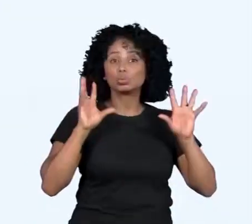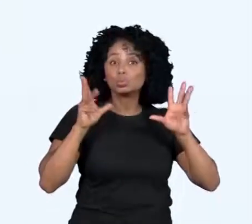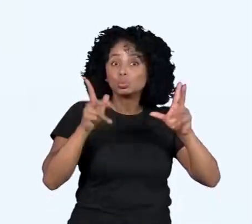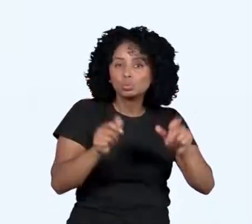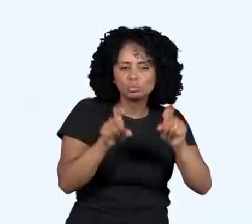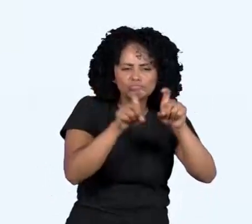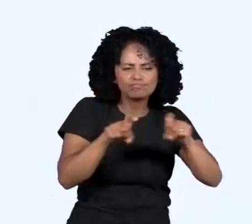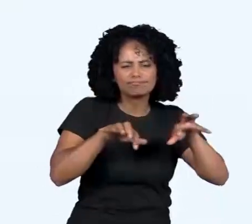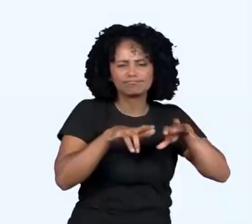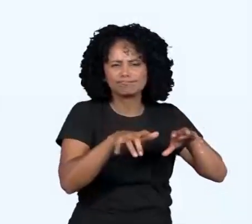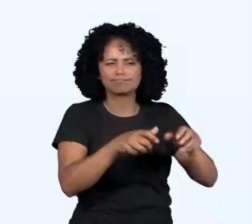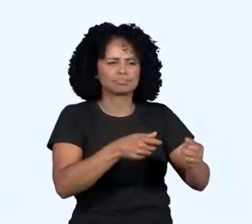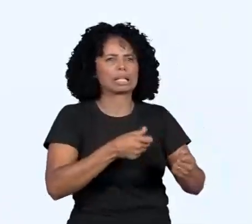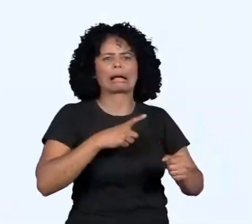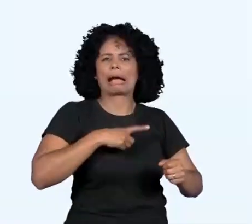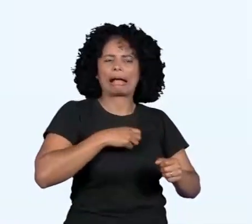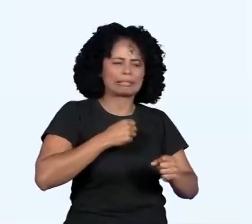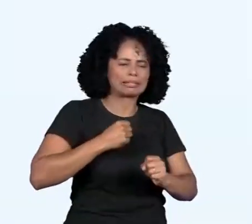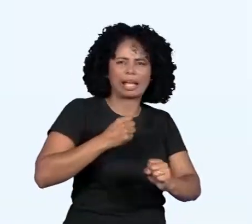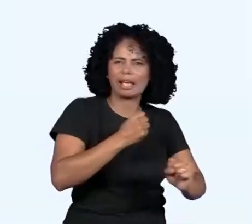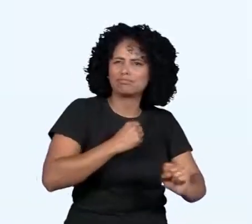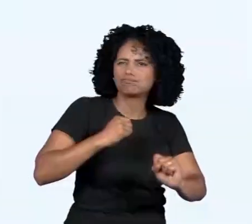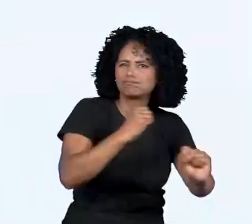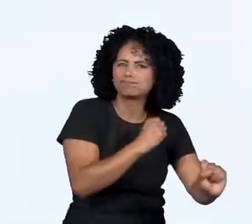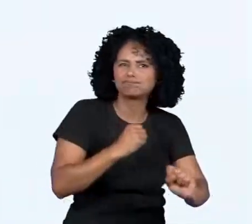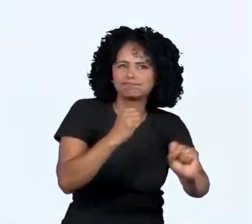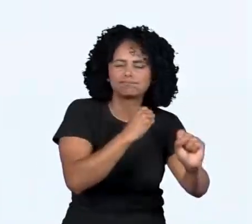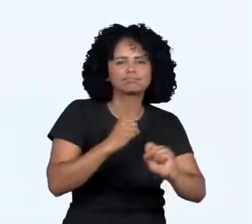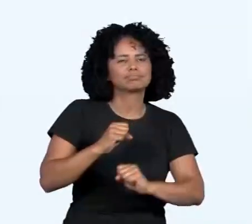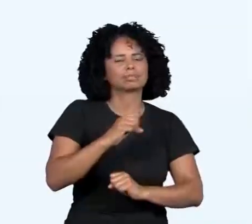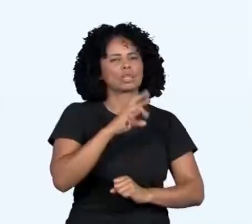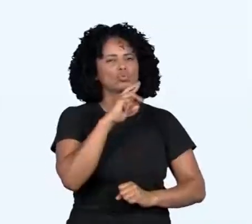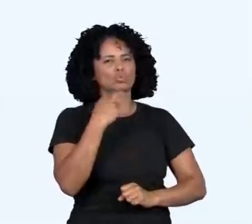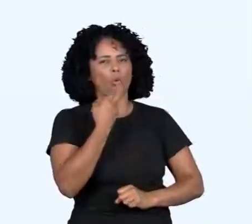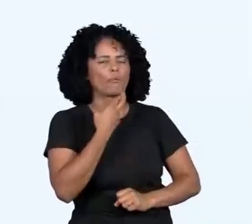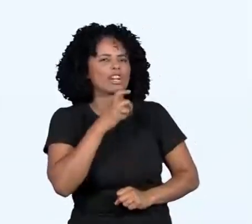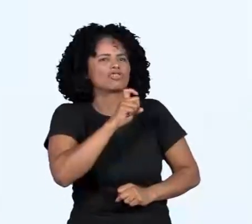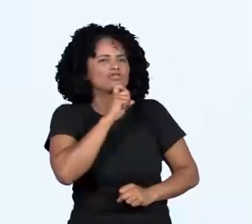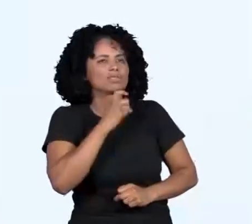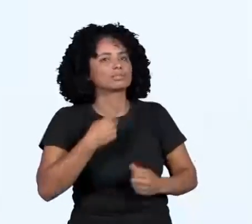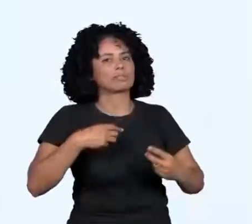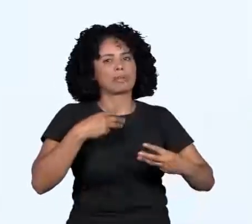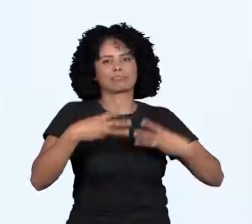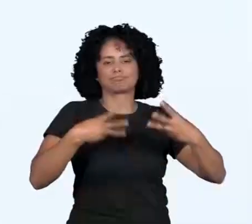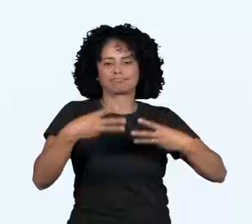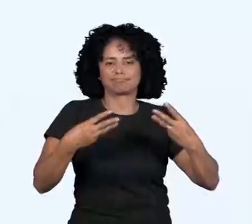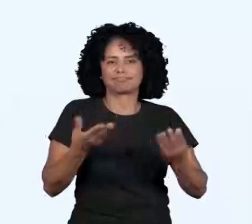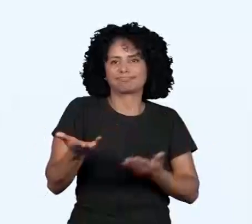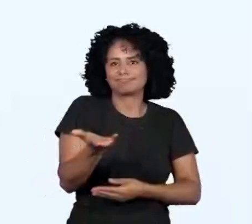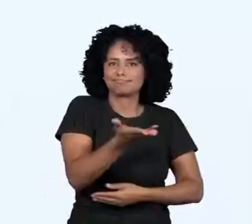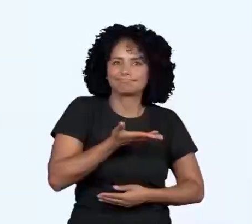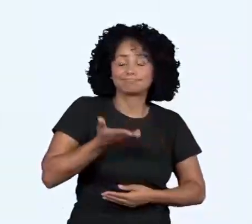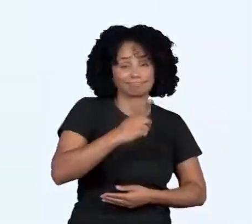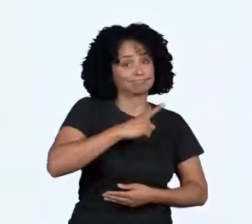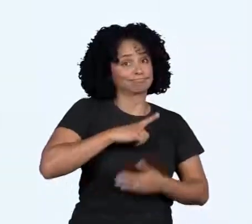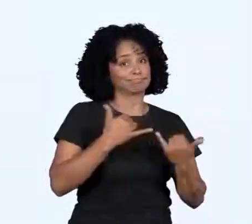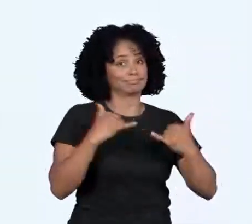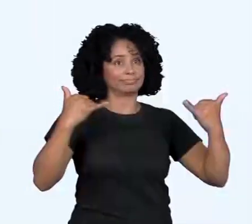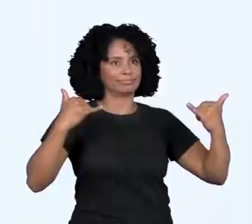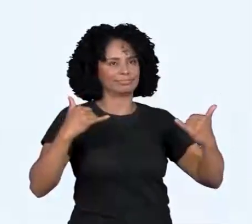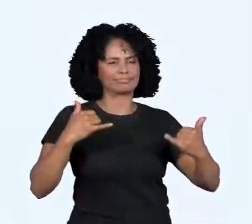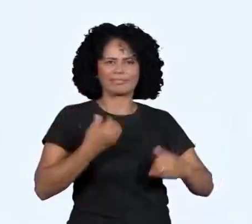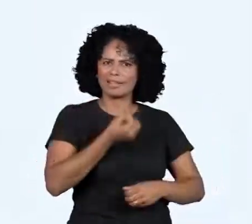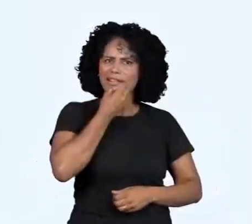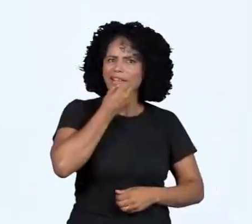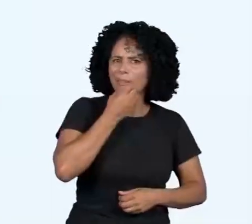computadores, enceramos o chão, congelamos o sorvete e esquentamos o macarrão. Que bom que este tal